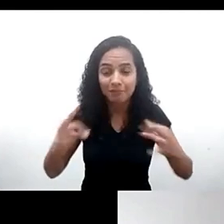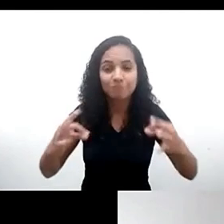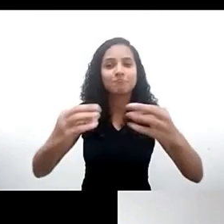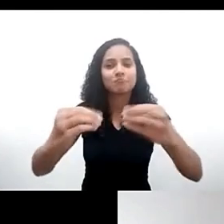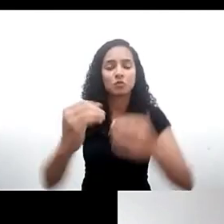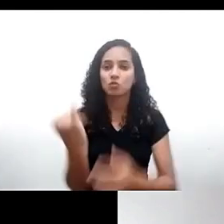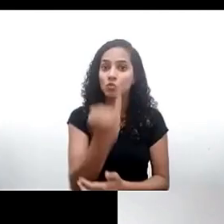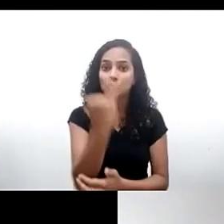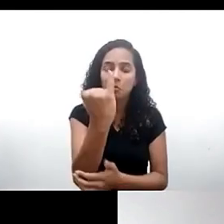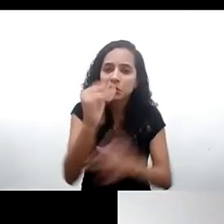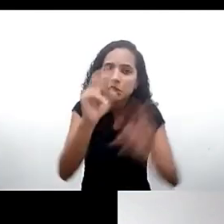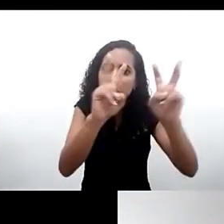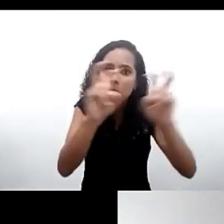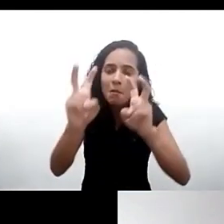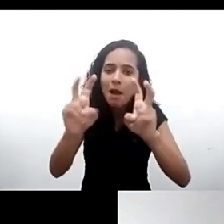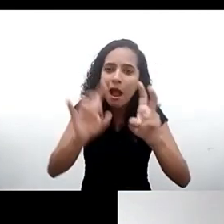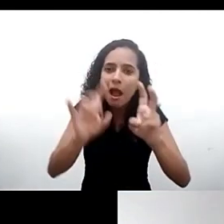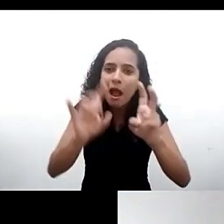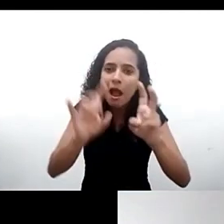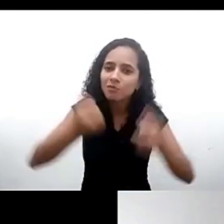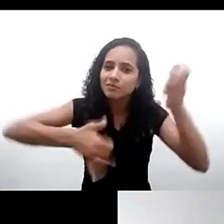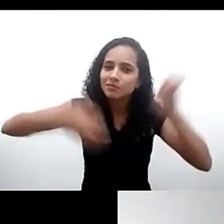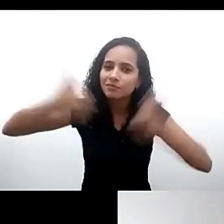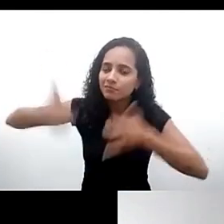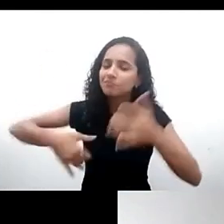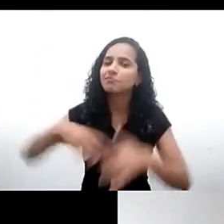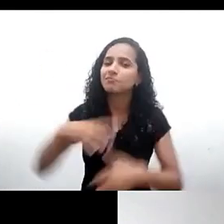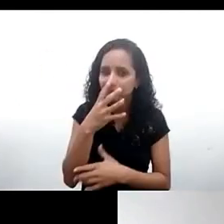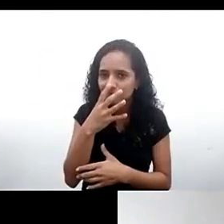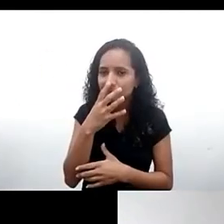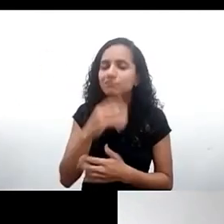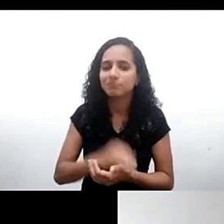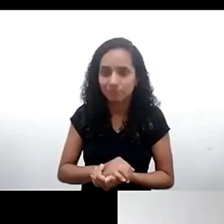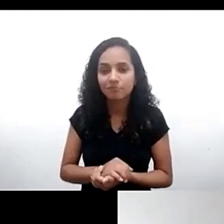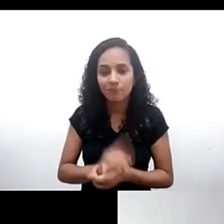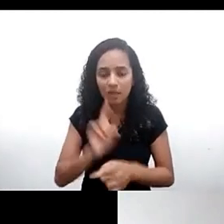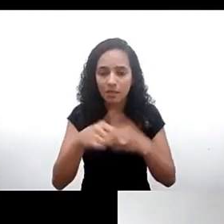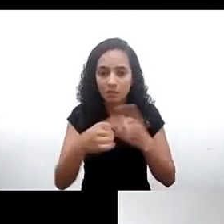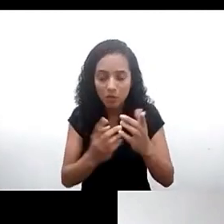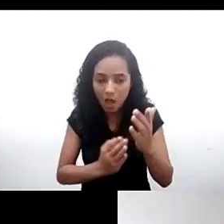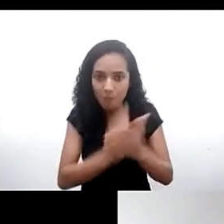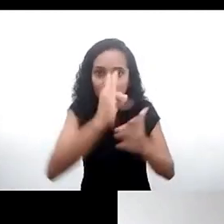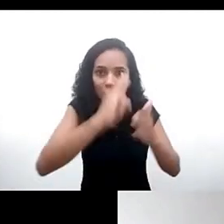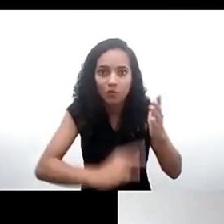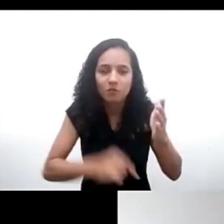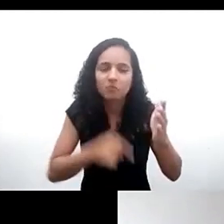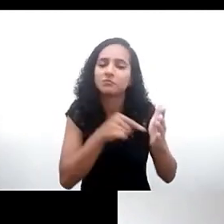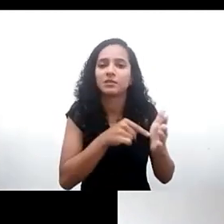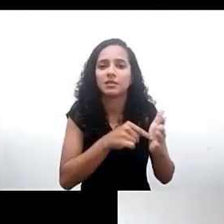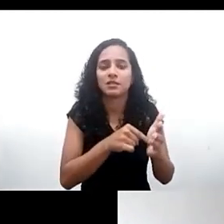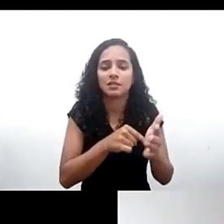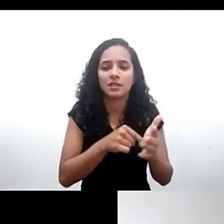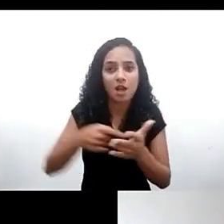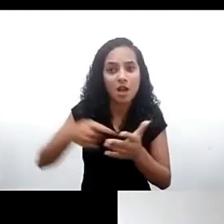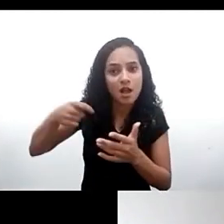importantes e dizer que todos nós saímos certamente depois da aprovação do comentário com obrigação em cada uma das